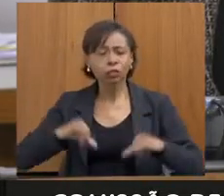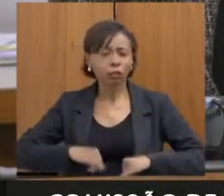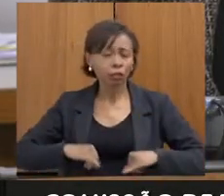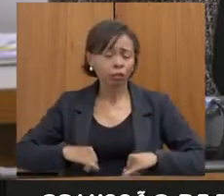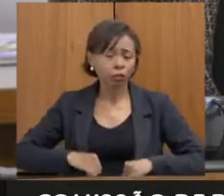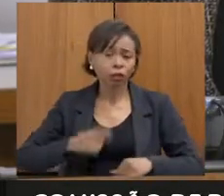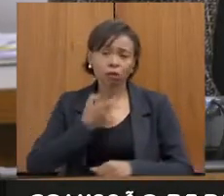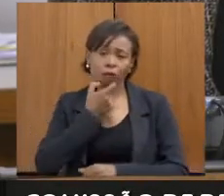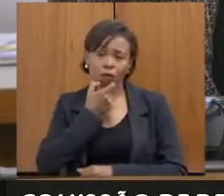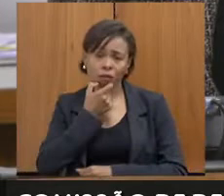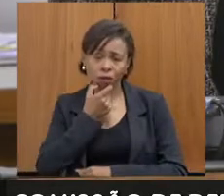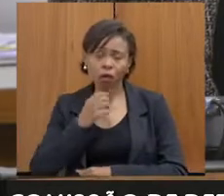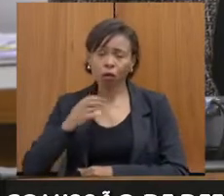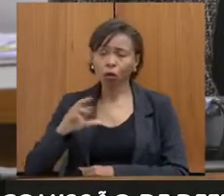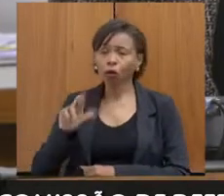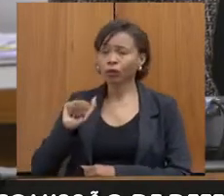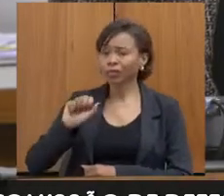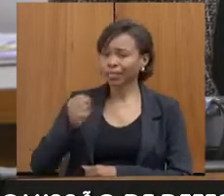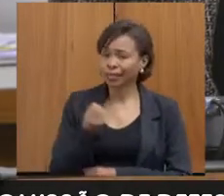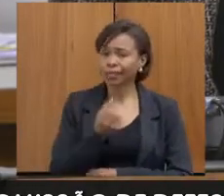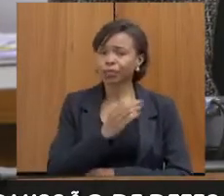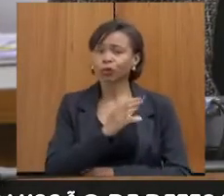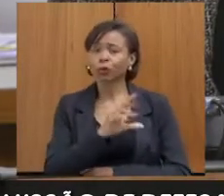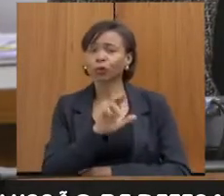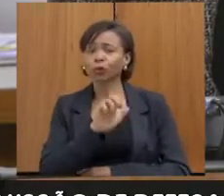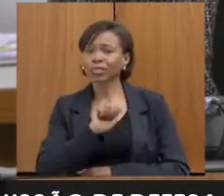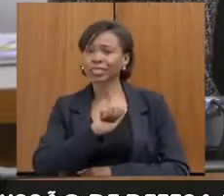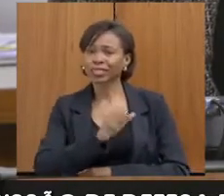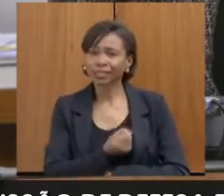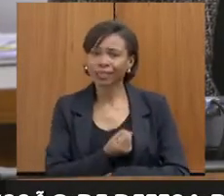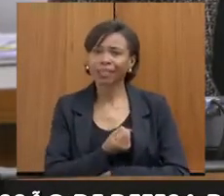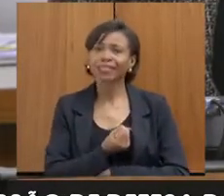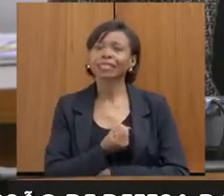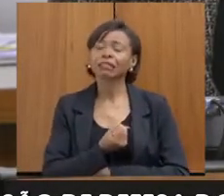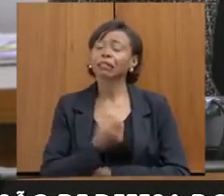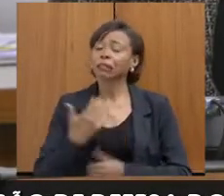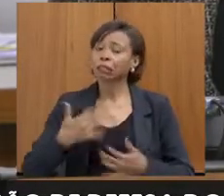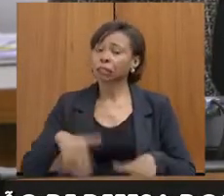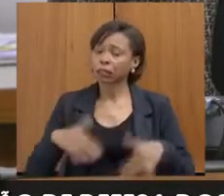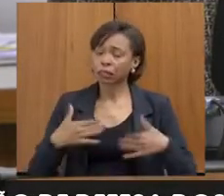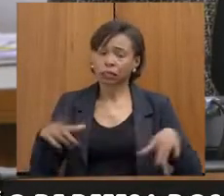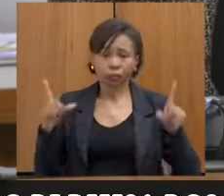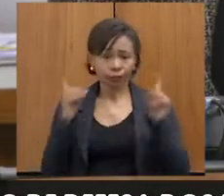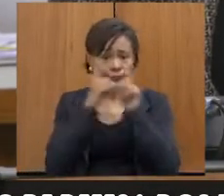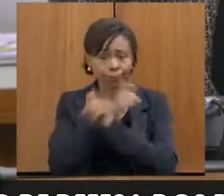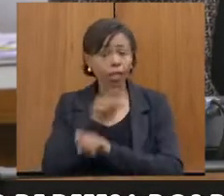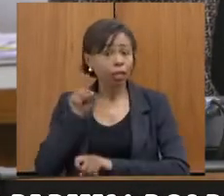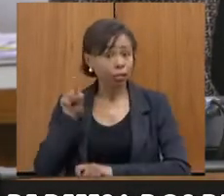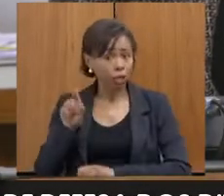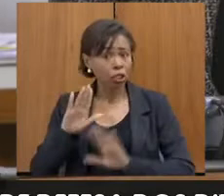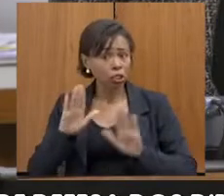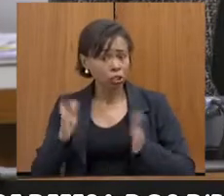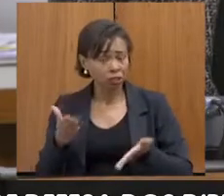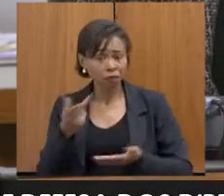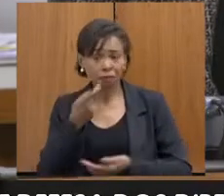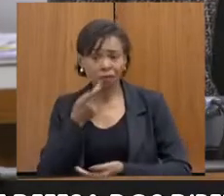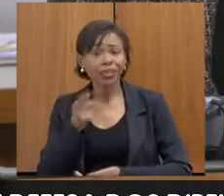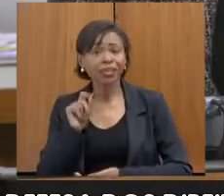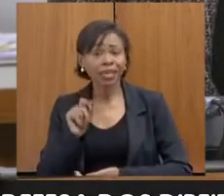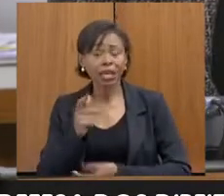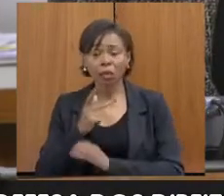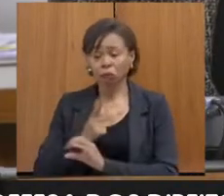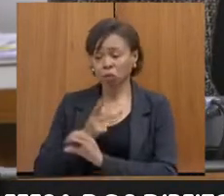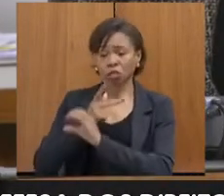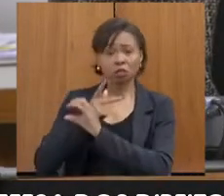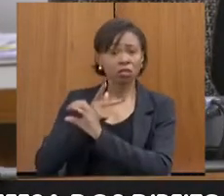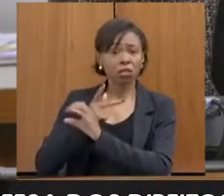Nova Lima, com o CRAS, com o CREAS, porque, infelizmente, a gente já chegou a ouvir lá falando que a Polícia Civil não fazia